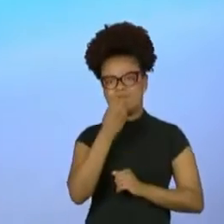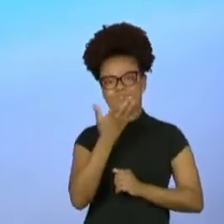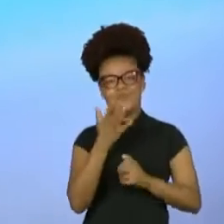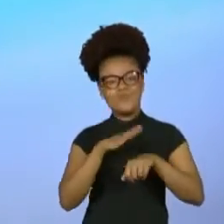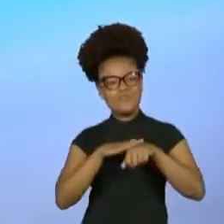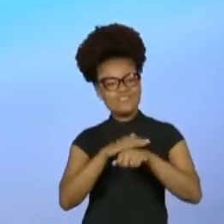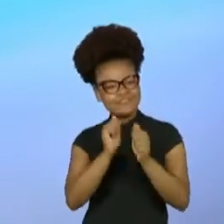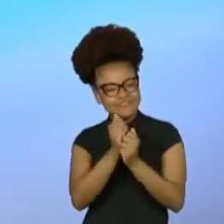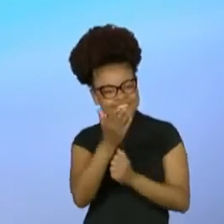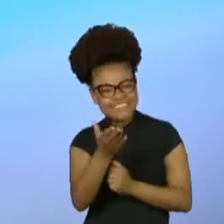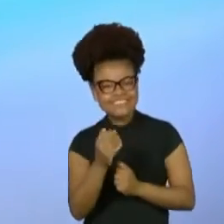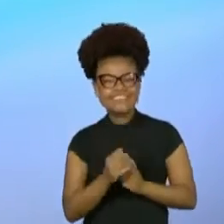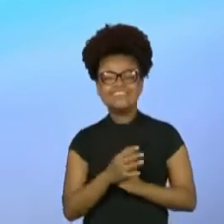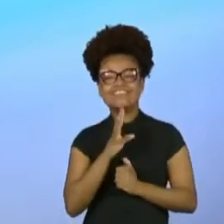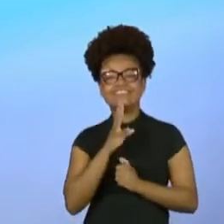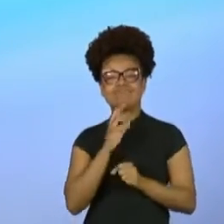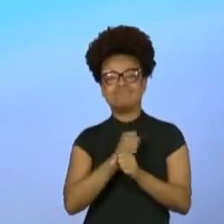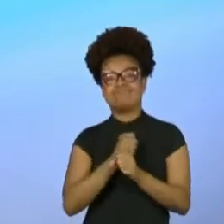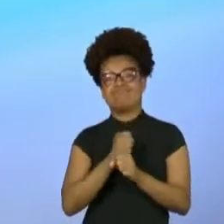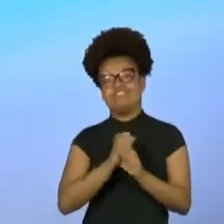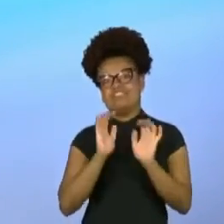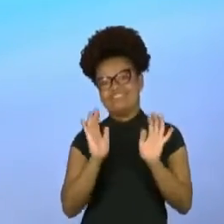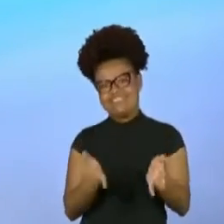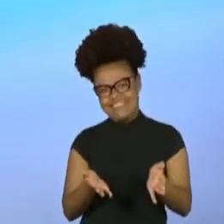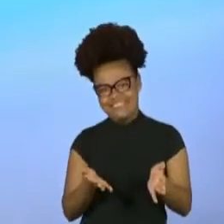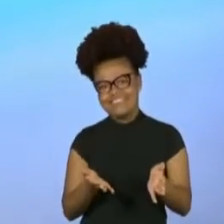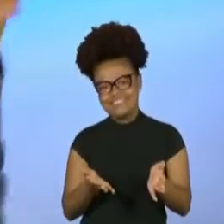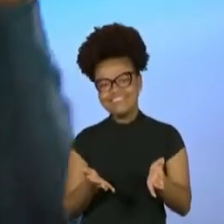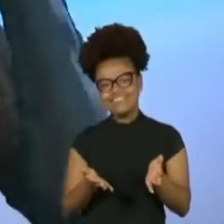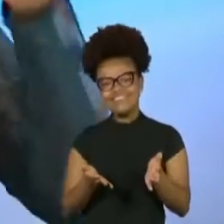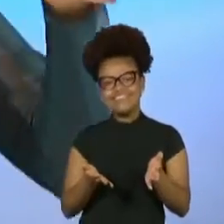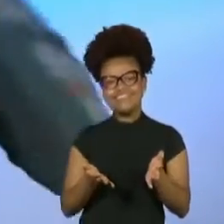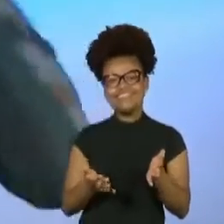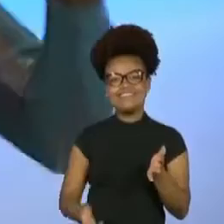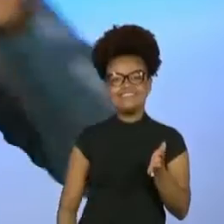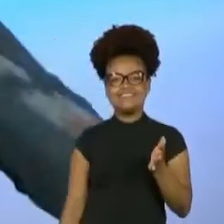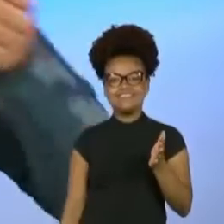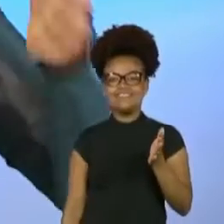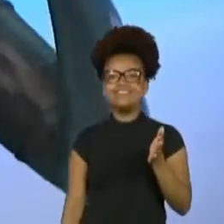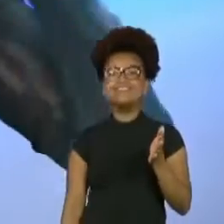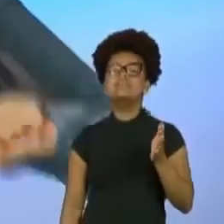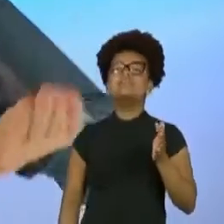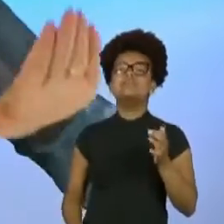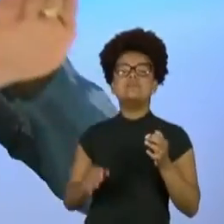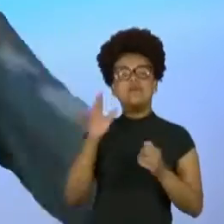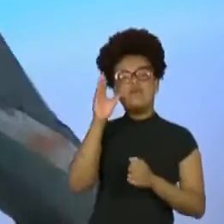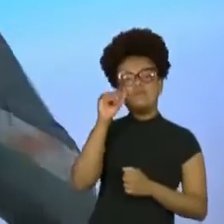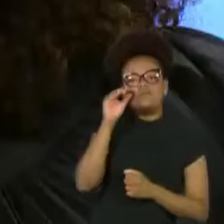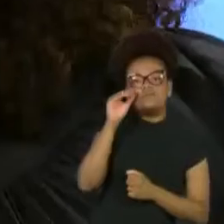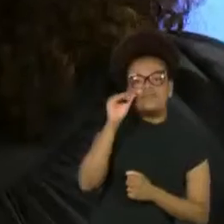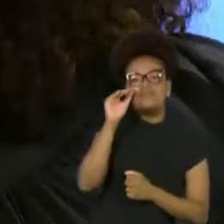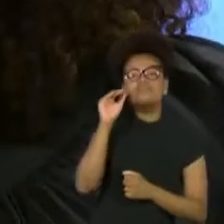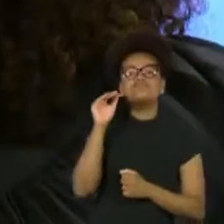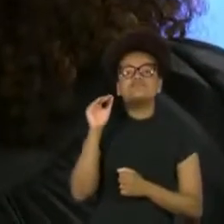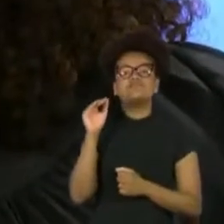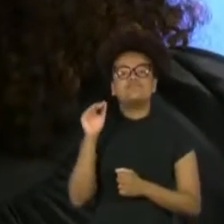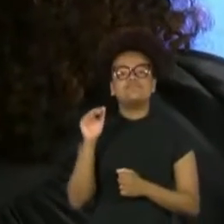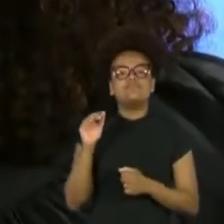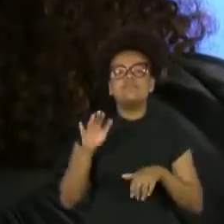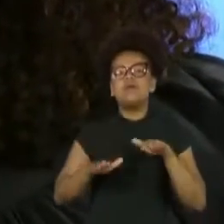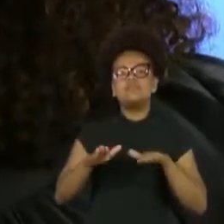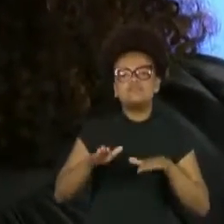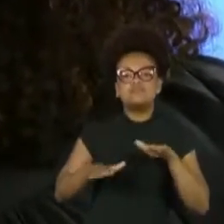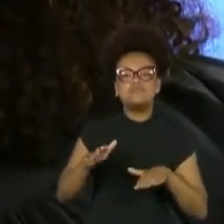tantos anos e tem muitas curiosidades, e às vezes pela intimidade a acaba não aprofundando, assim, os